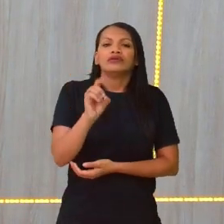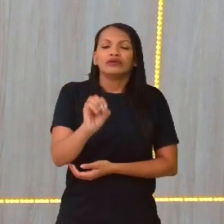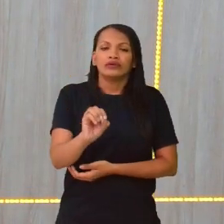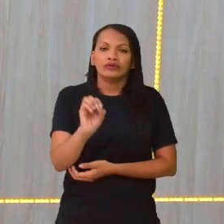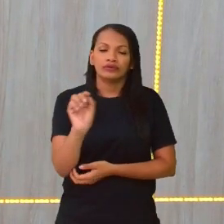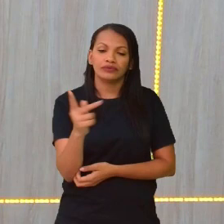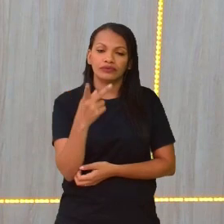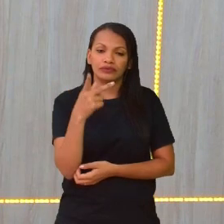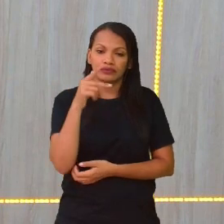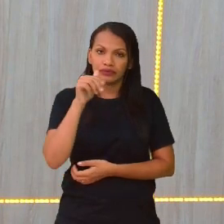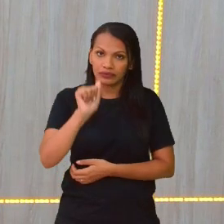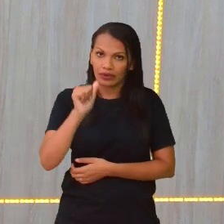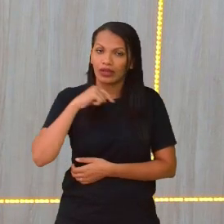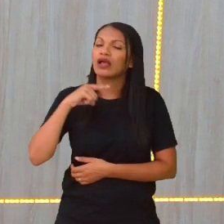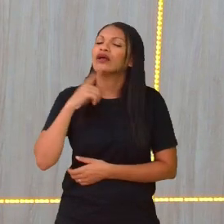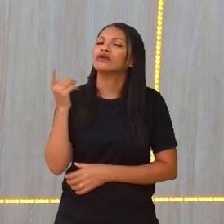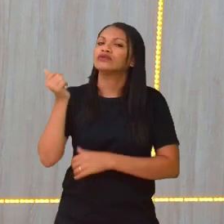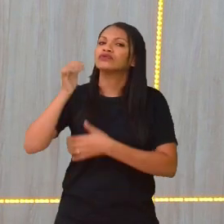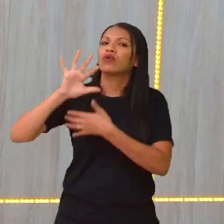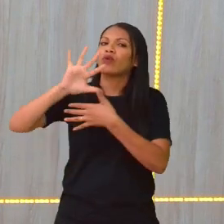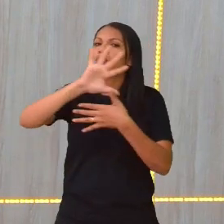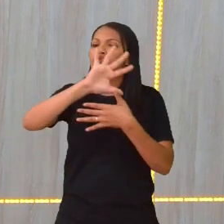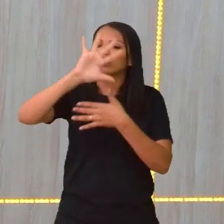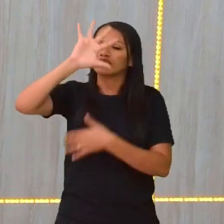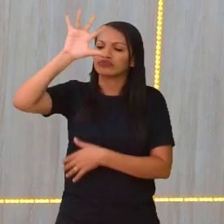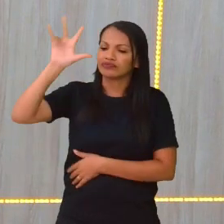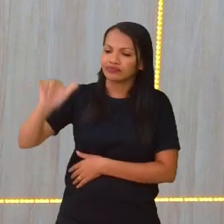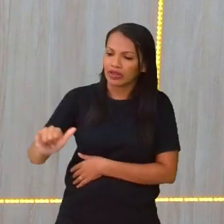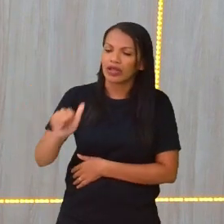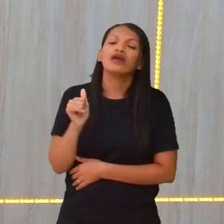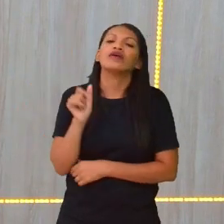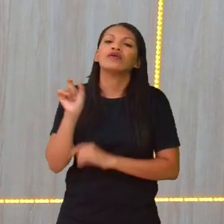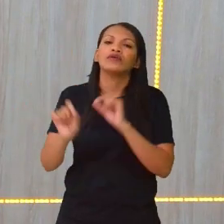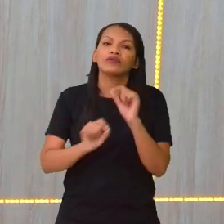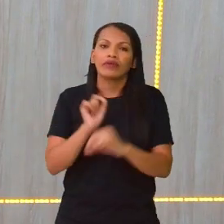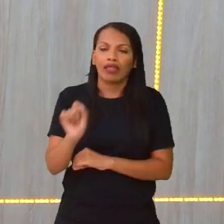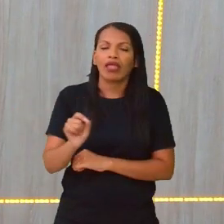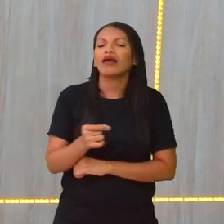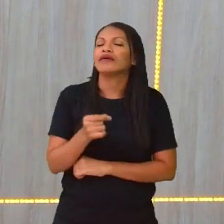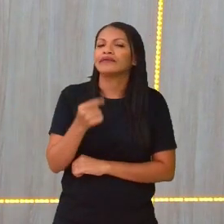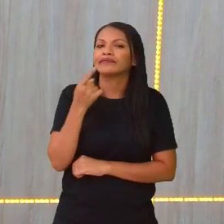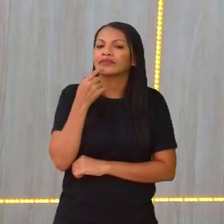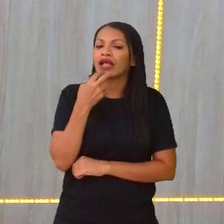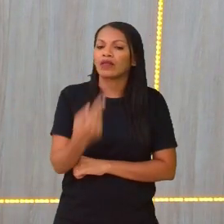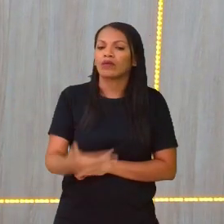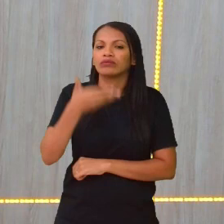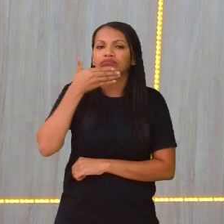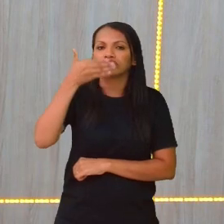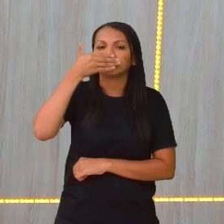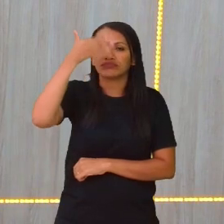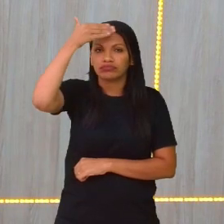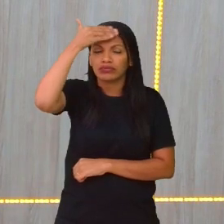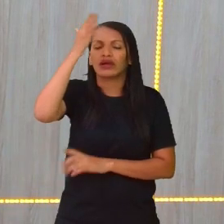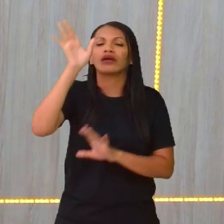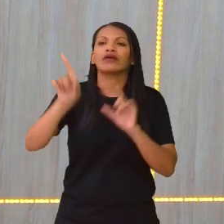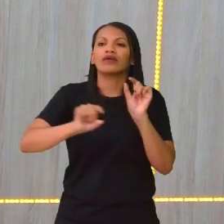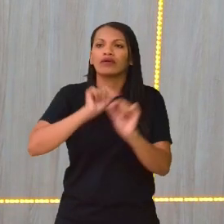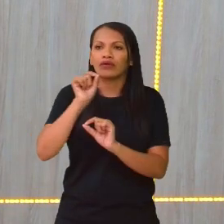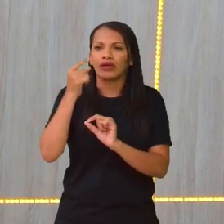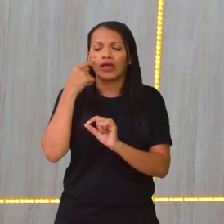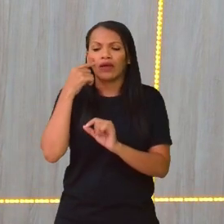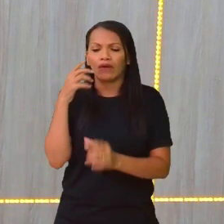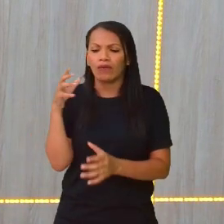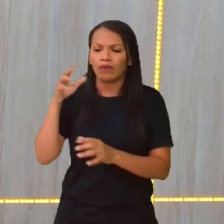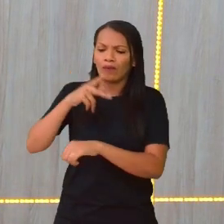no continente asiático e sua língua oficial é o árabe, tá certo? O país é um emirado, ou seja, é um